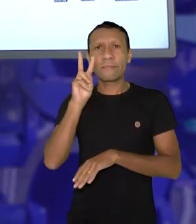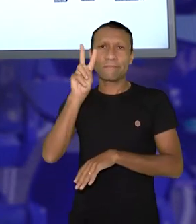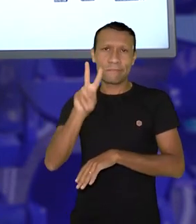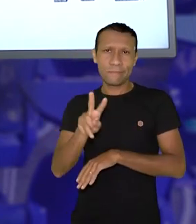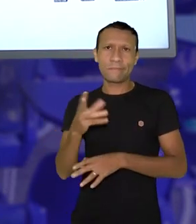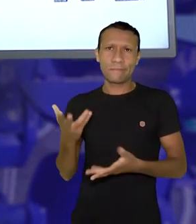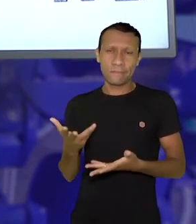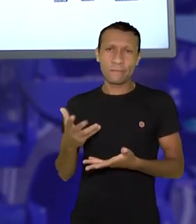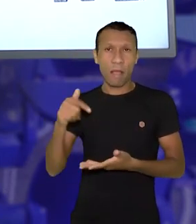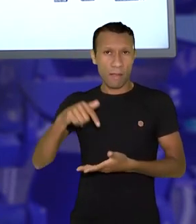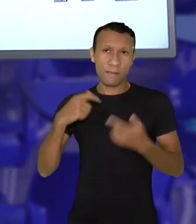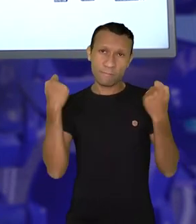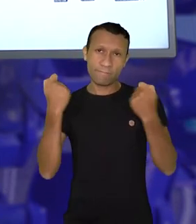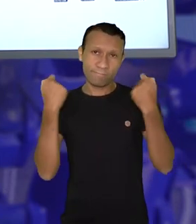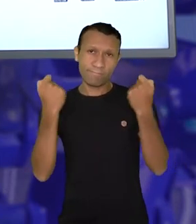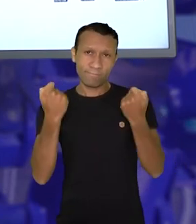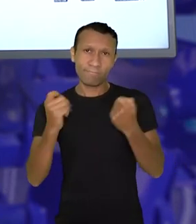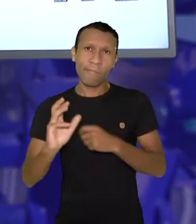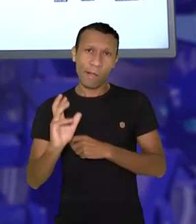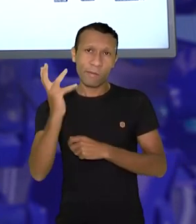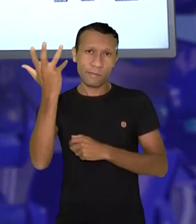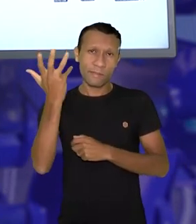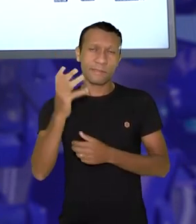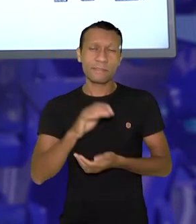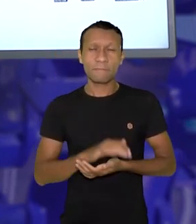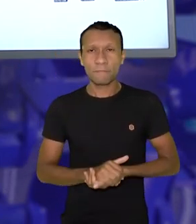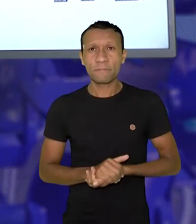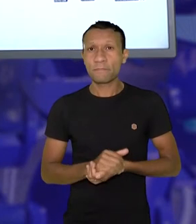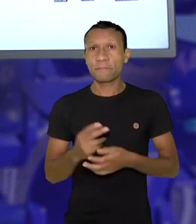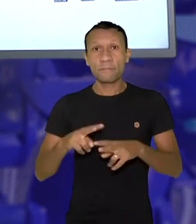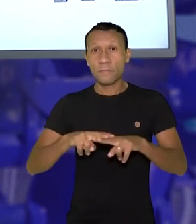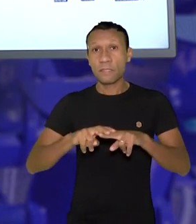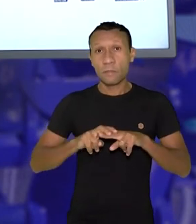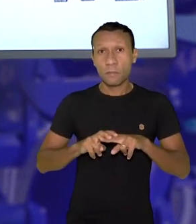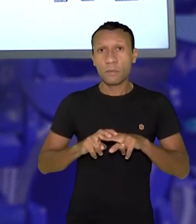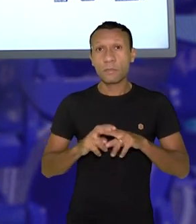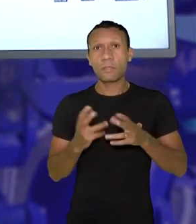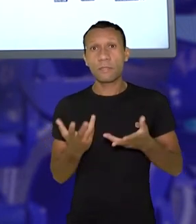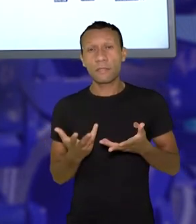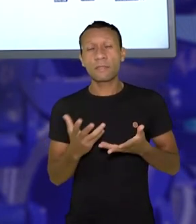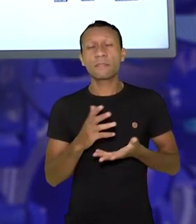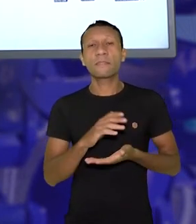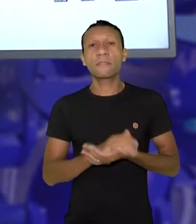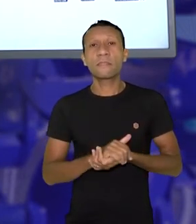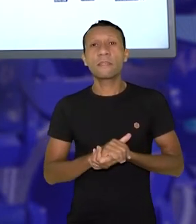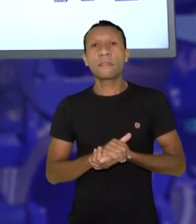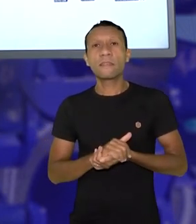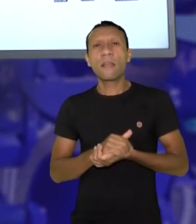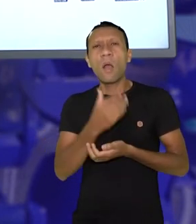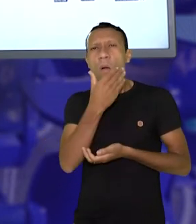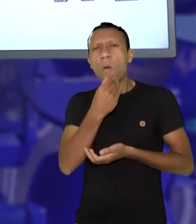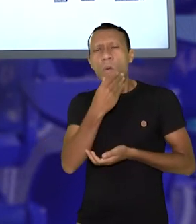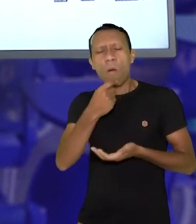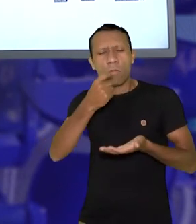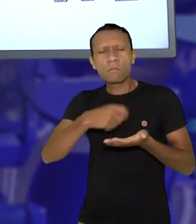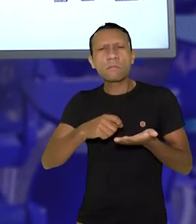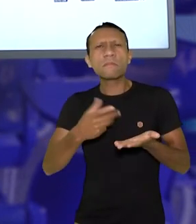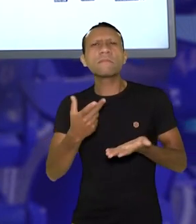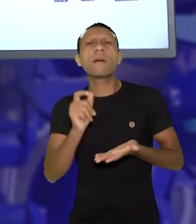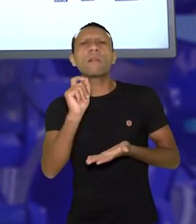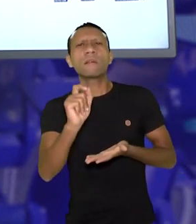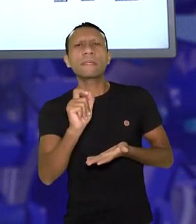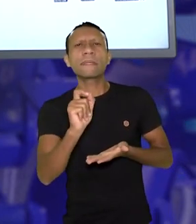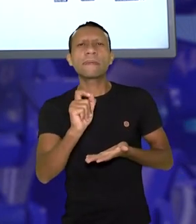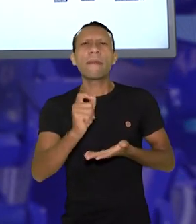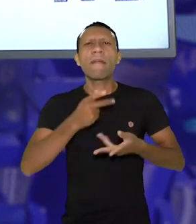aqui mesmo em Caruaru, né? Então, por conta disso, Milton Santos acaba fazendo essa crítica, essa